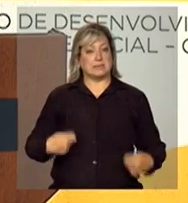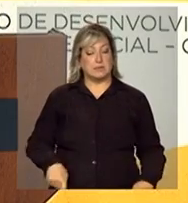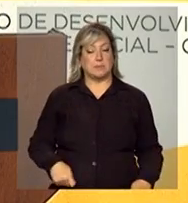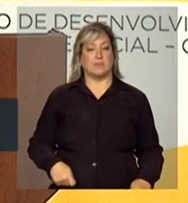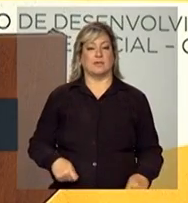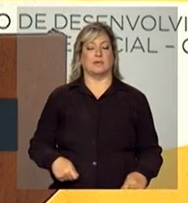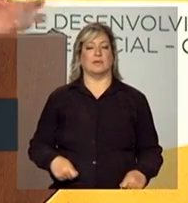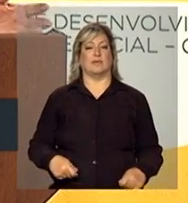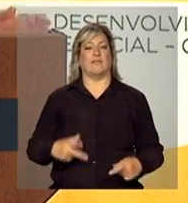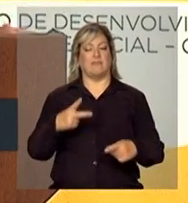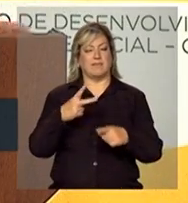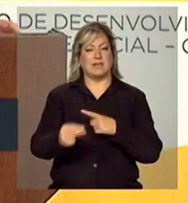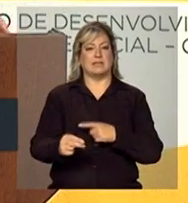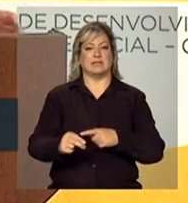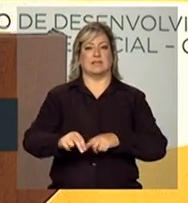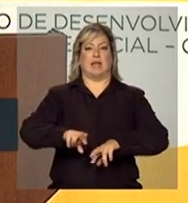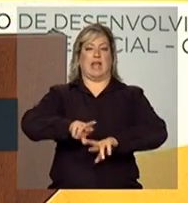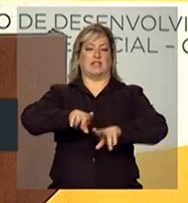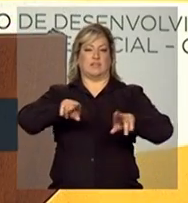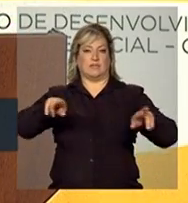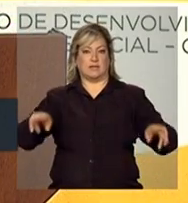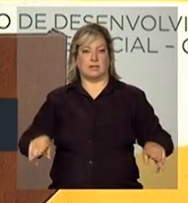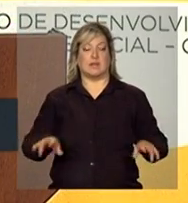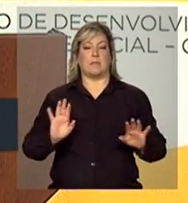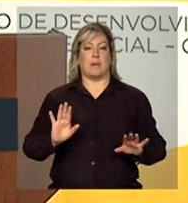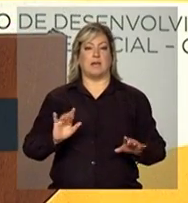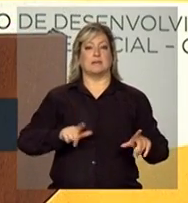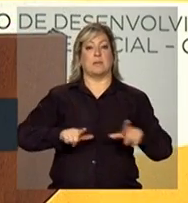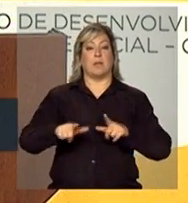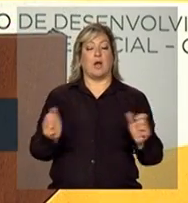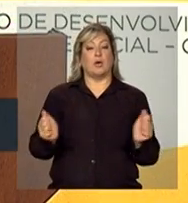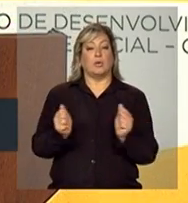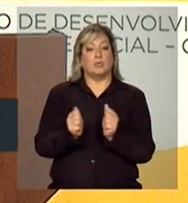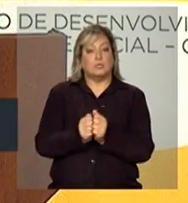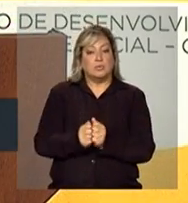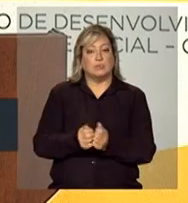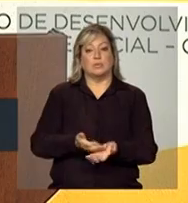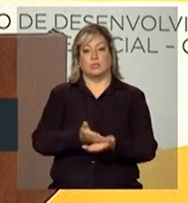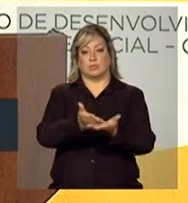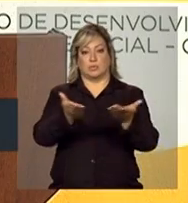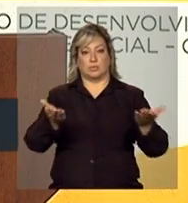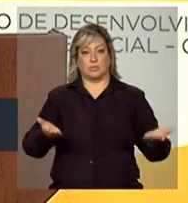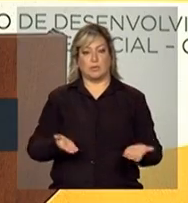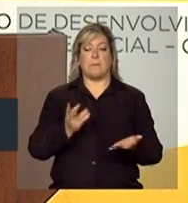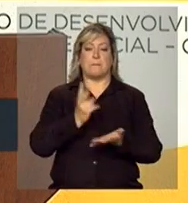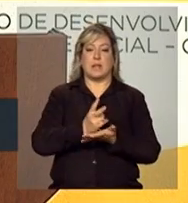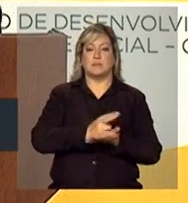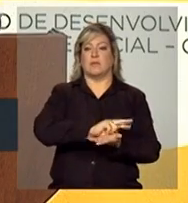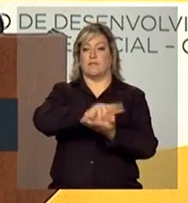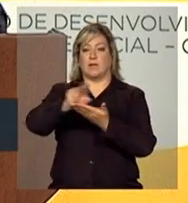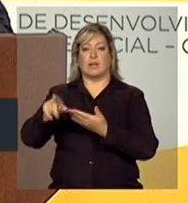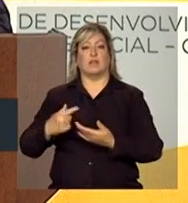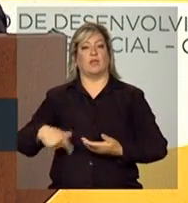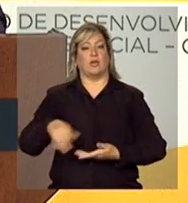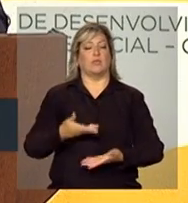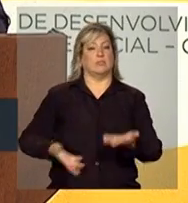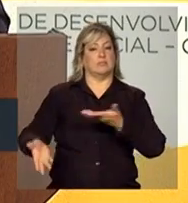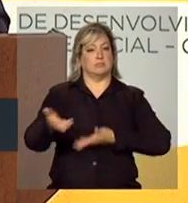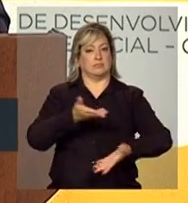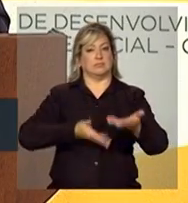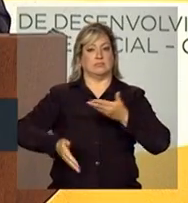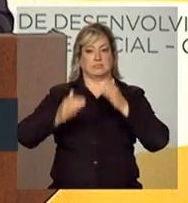desigualdades, mas respeitar e trabalhar com as diferenças. E construiu-se em torno do respeito às